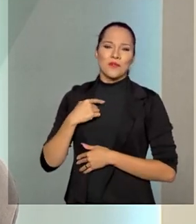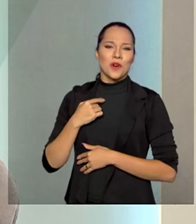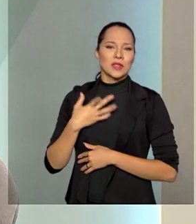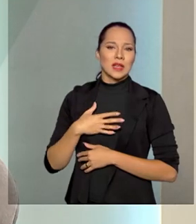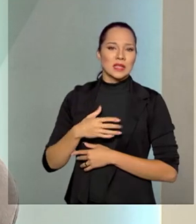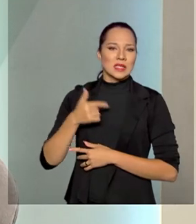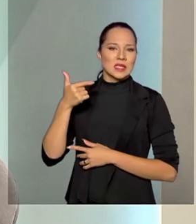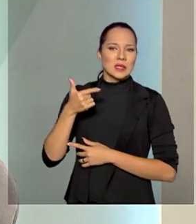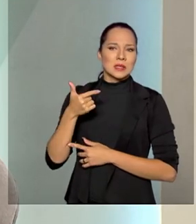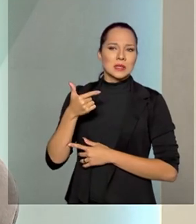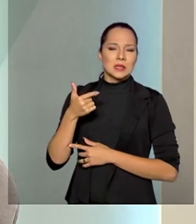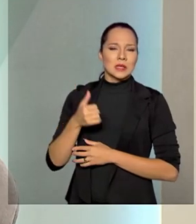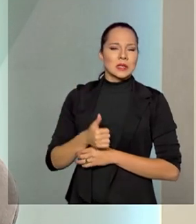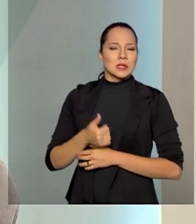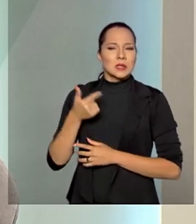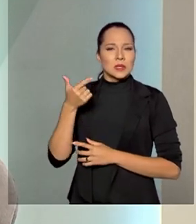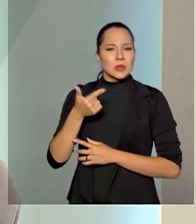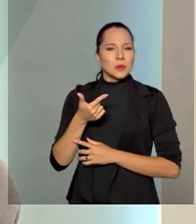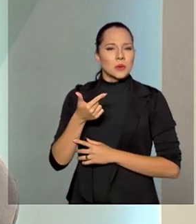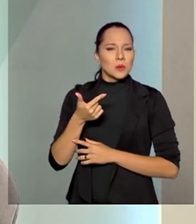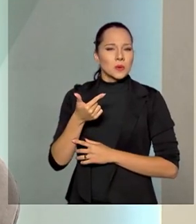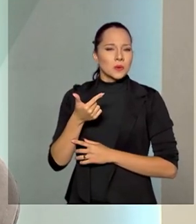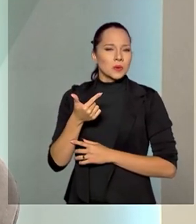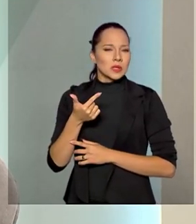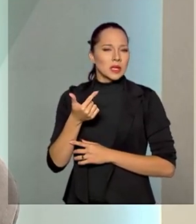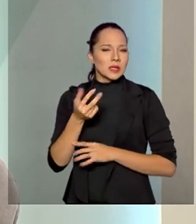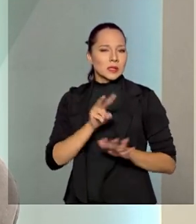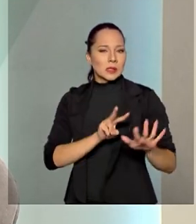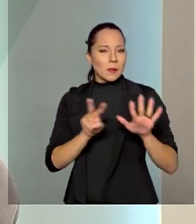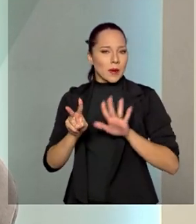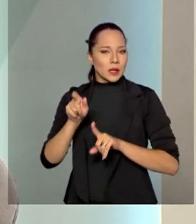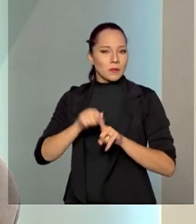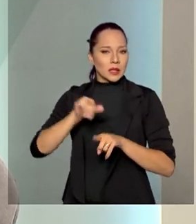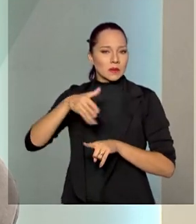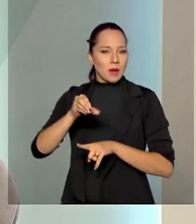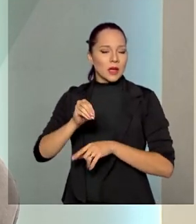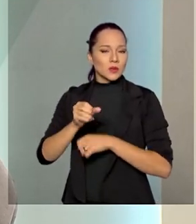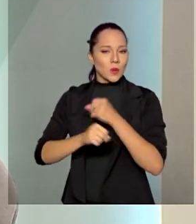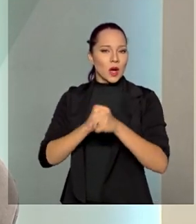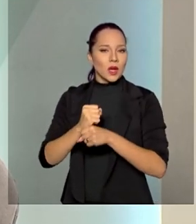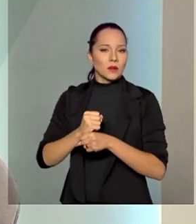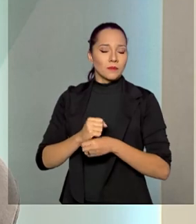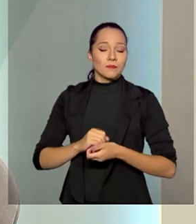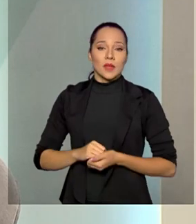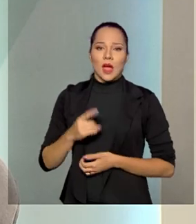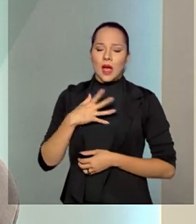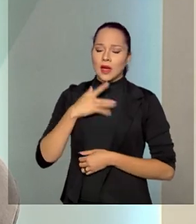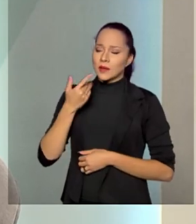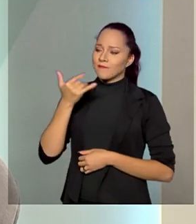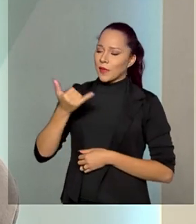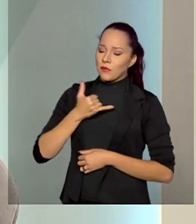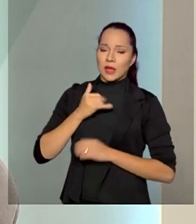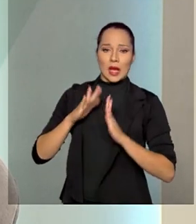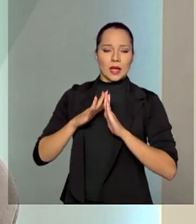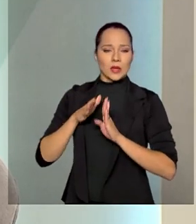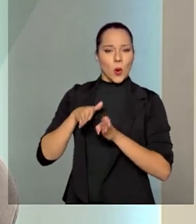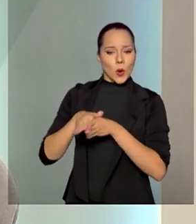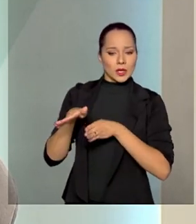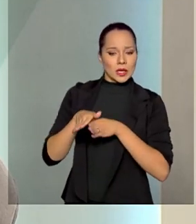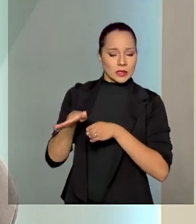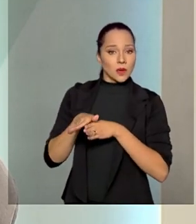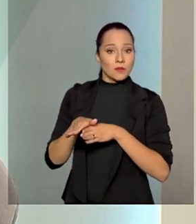segunda quinzena de março de 2019. Eu estava em casa e recebi a orientação para